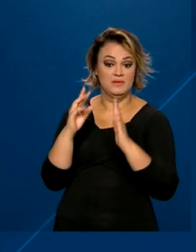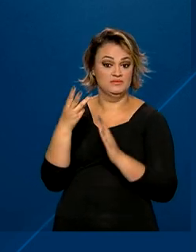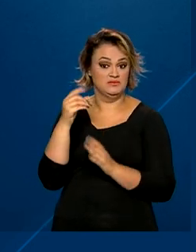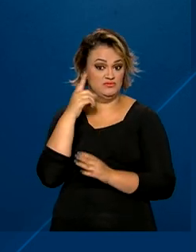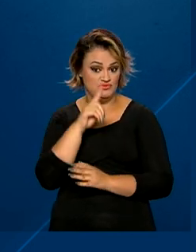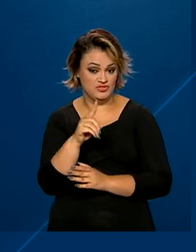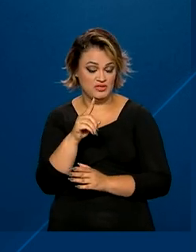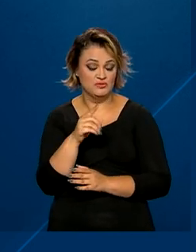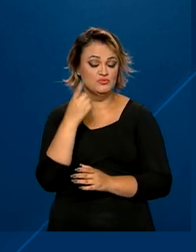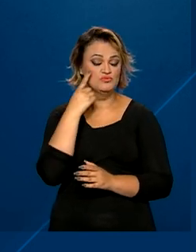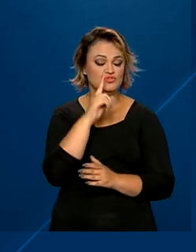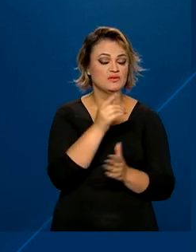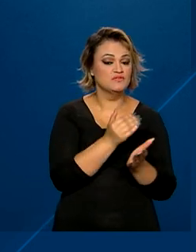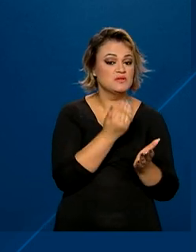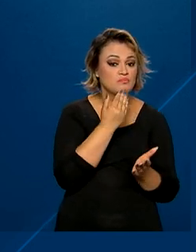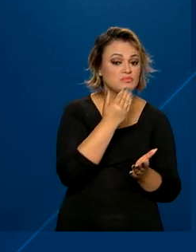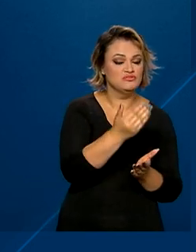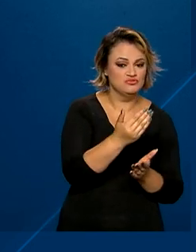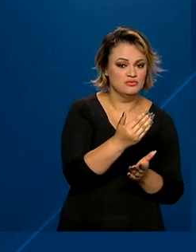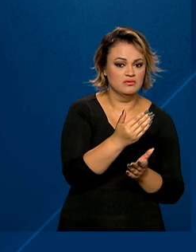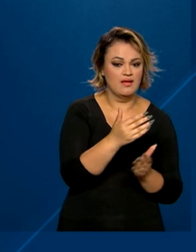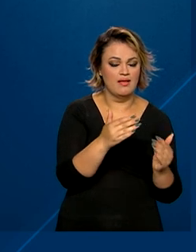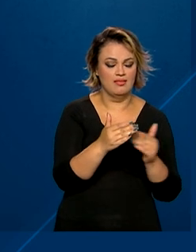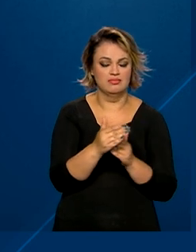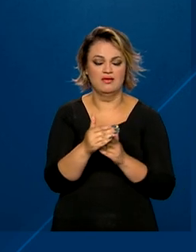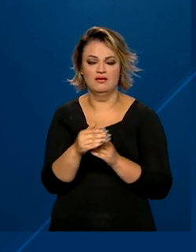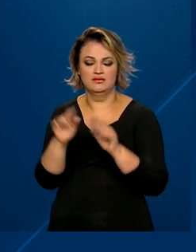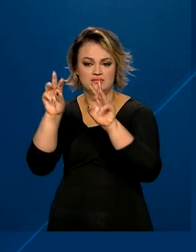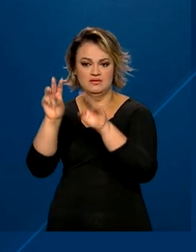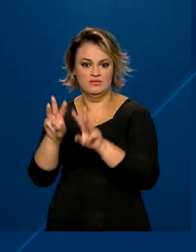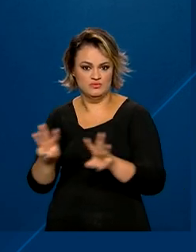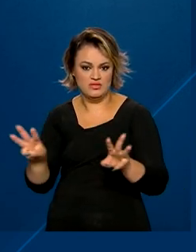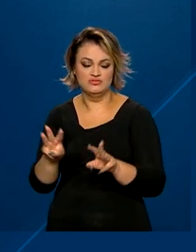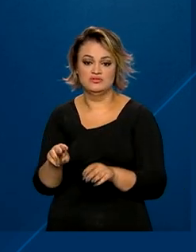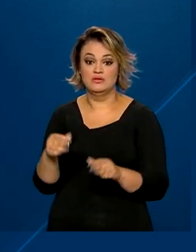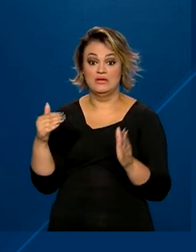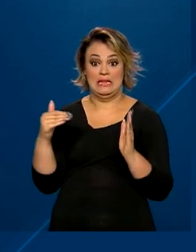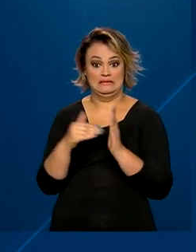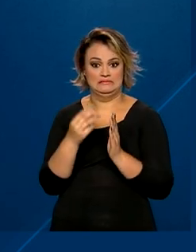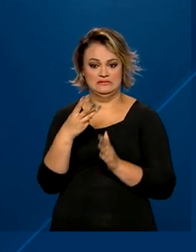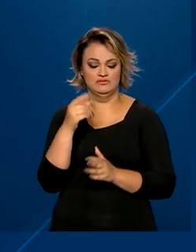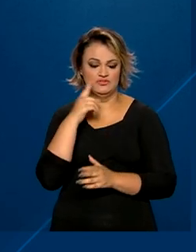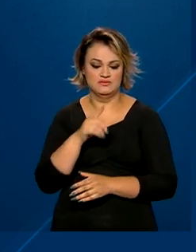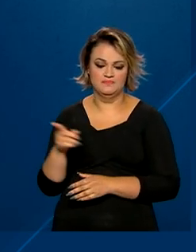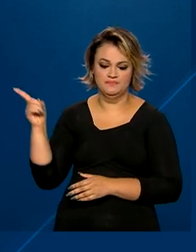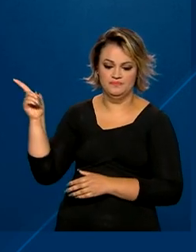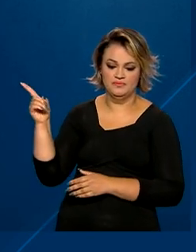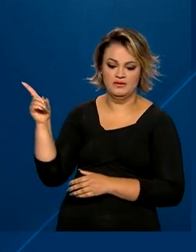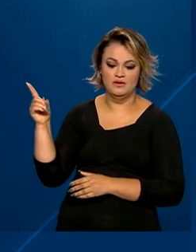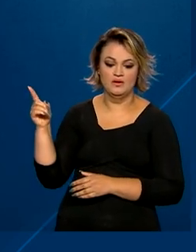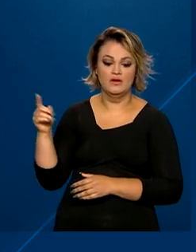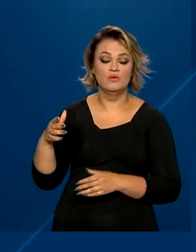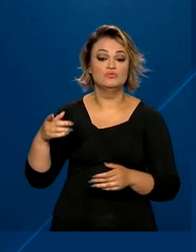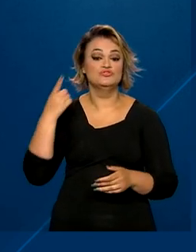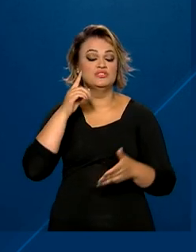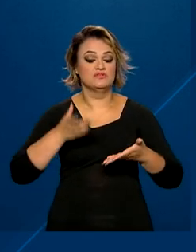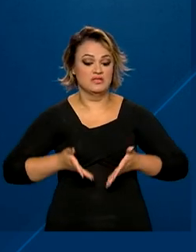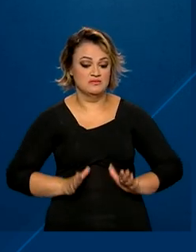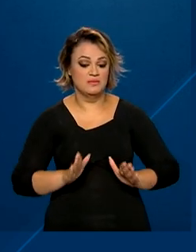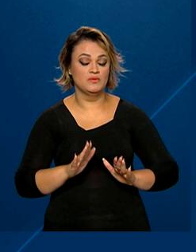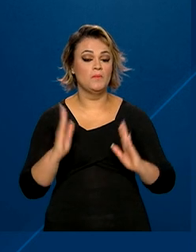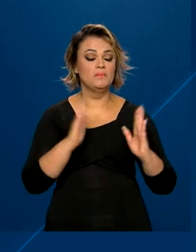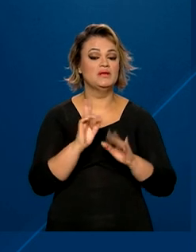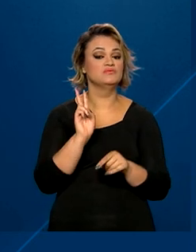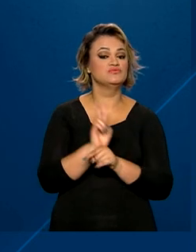dias da data de entrada do requerimento, com o nome completo do paciente, data de início do repouso e o prazo